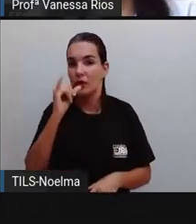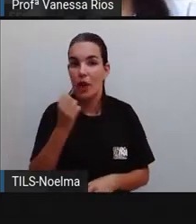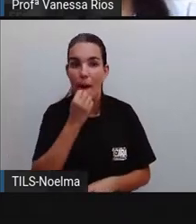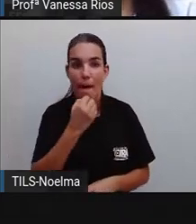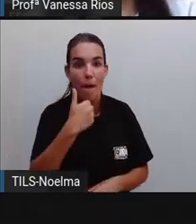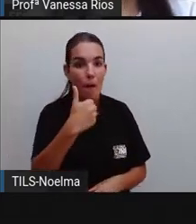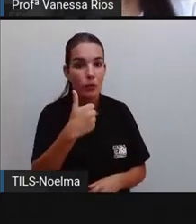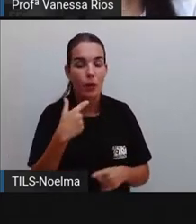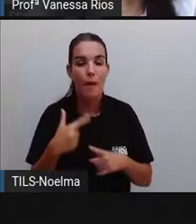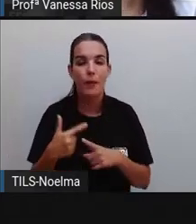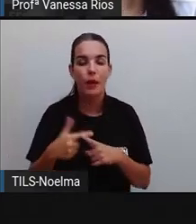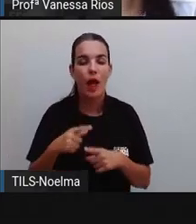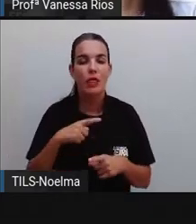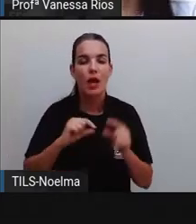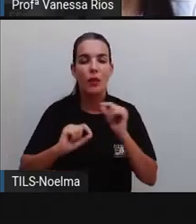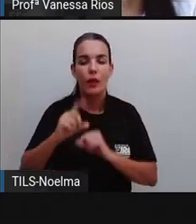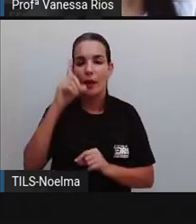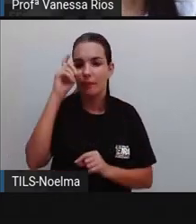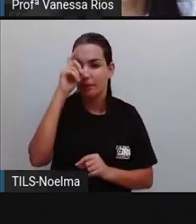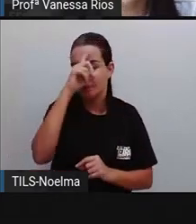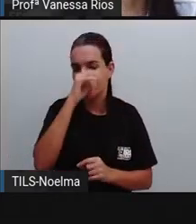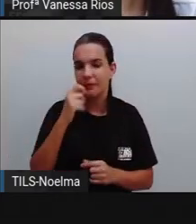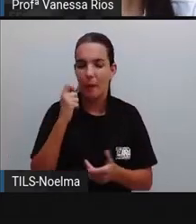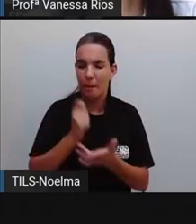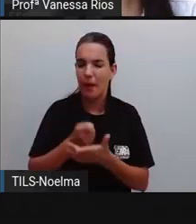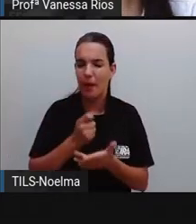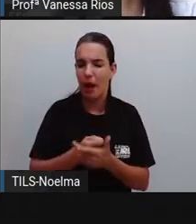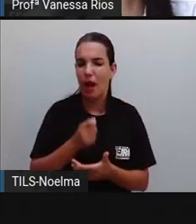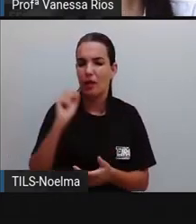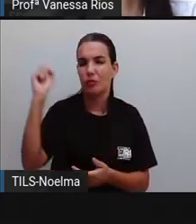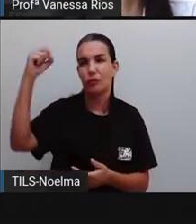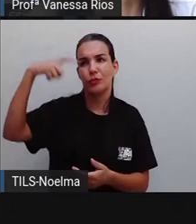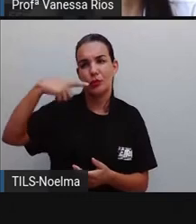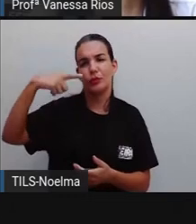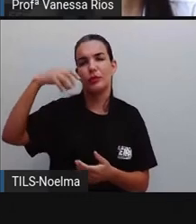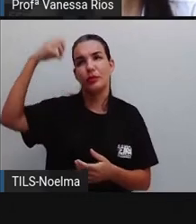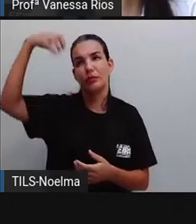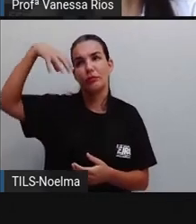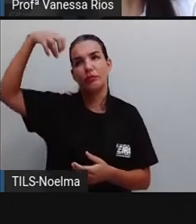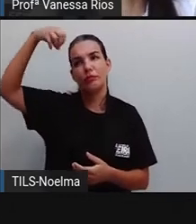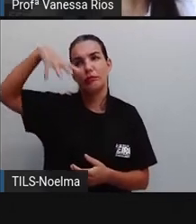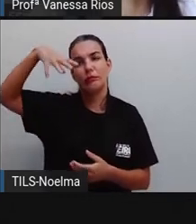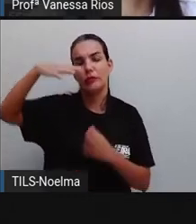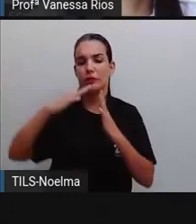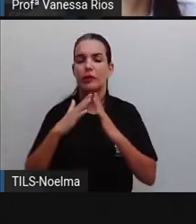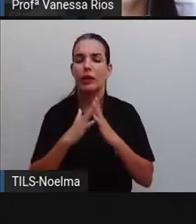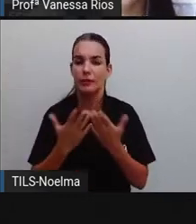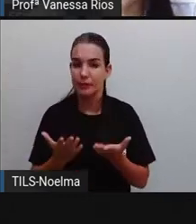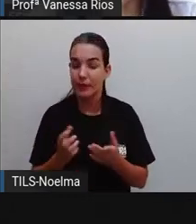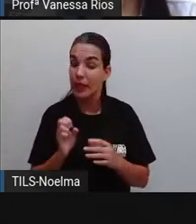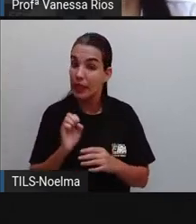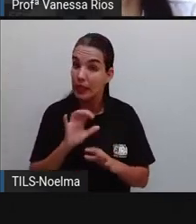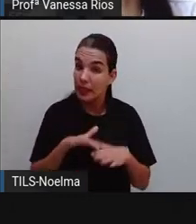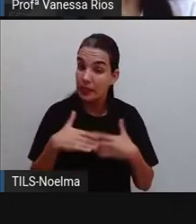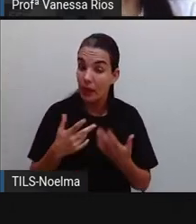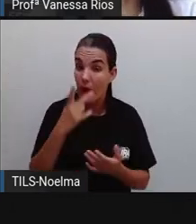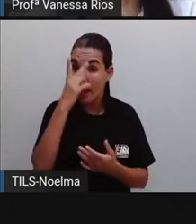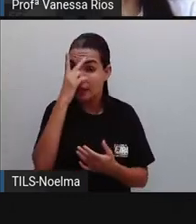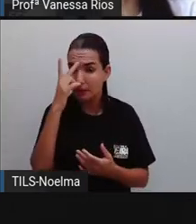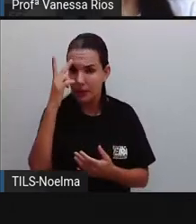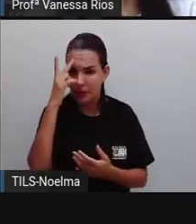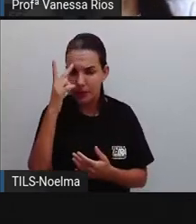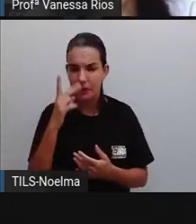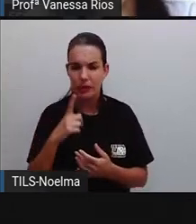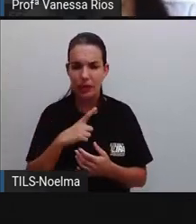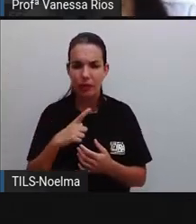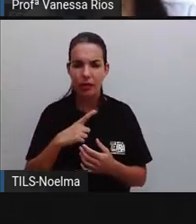a gente percebe a dificuldade em pagar a conta de luz no final do mês, não é? Então, as pessoas que têm condição, porque é instalar